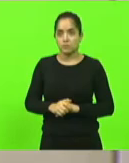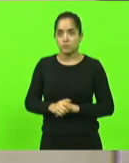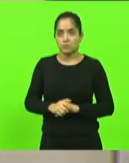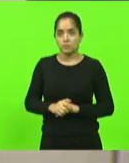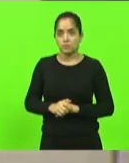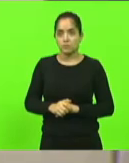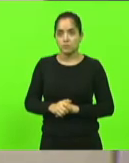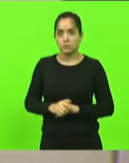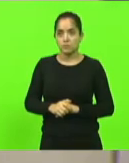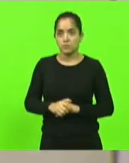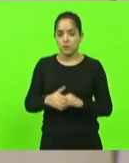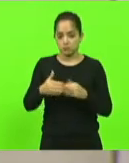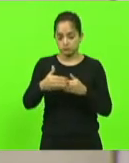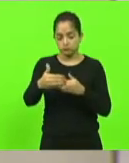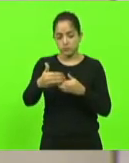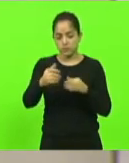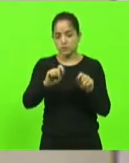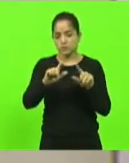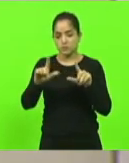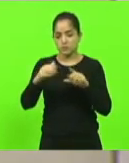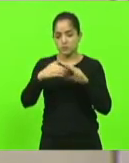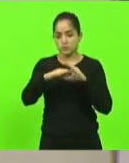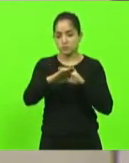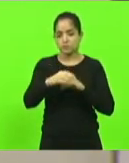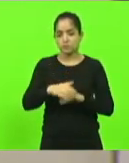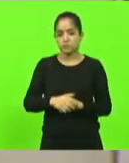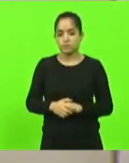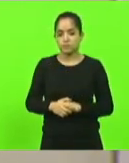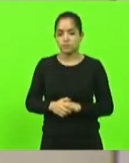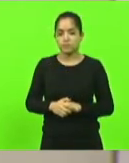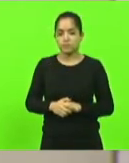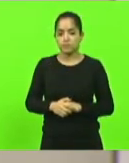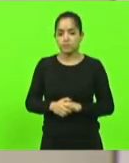Na sequência, a gente já envia a vossa excelência. Muito obrigado.